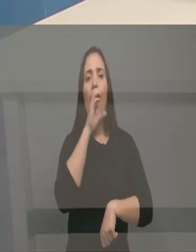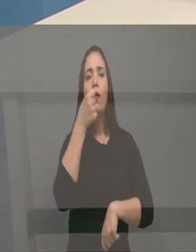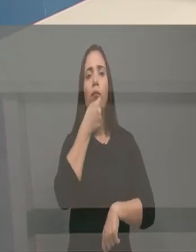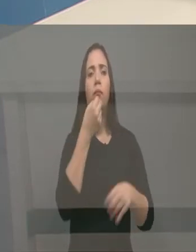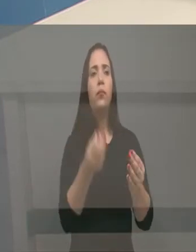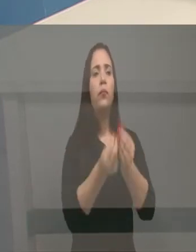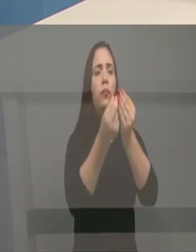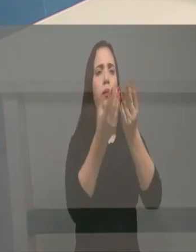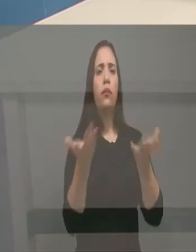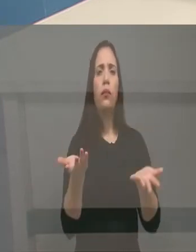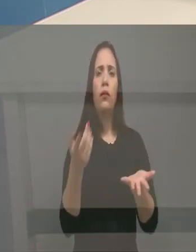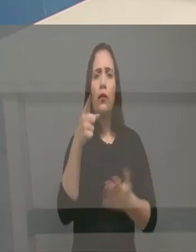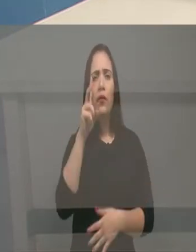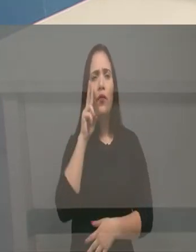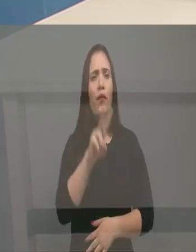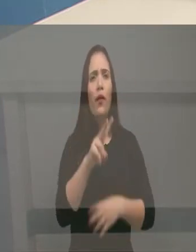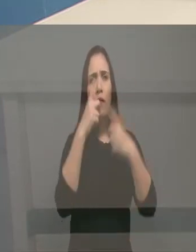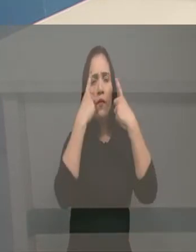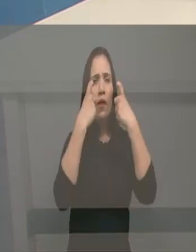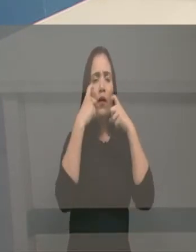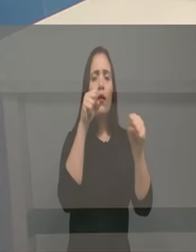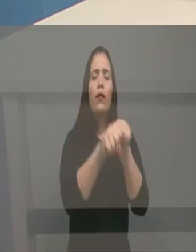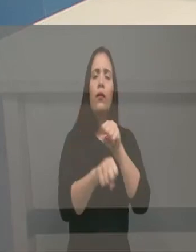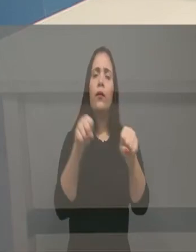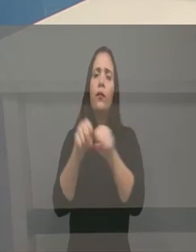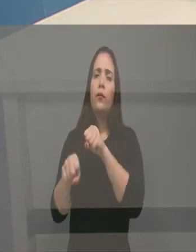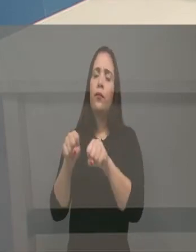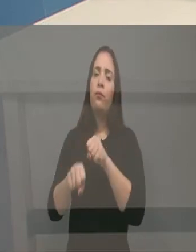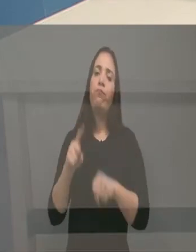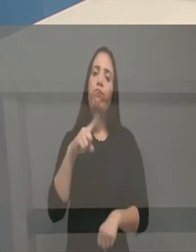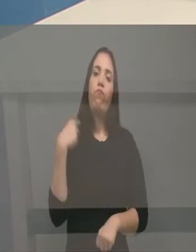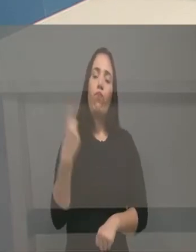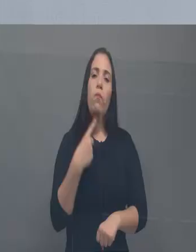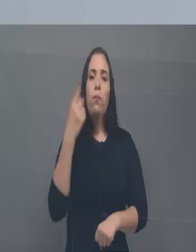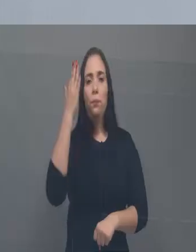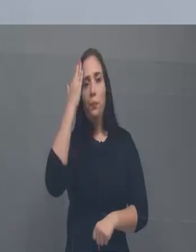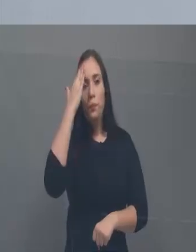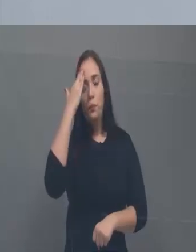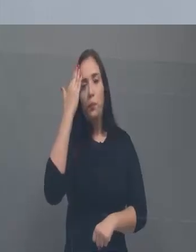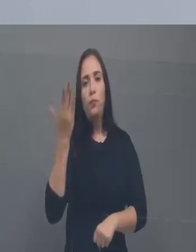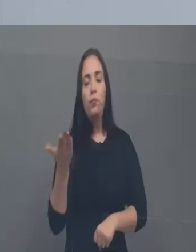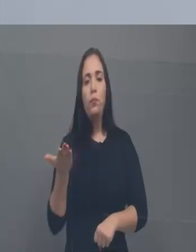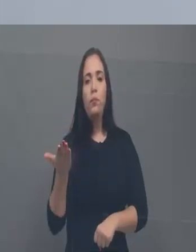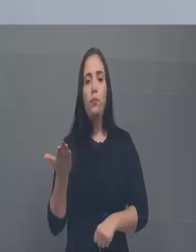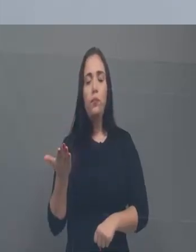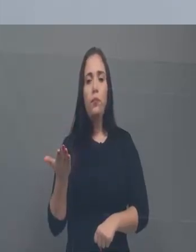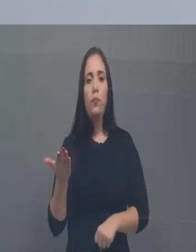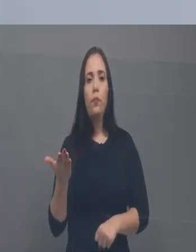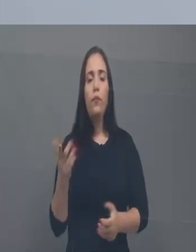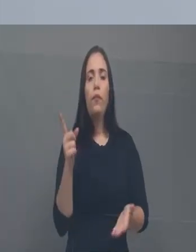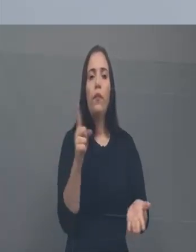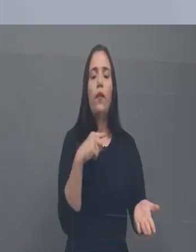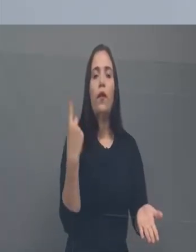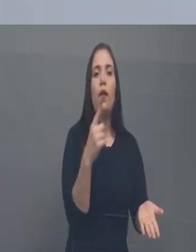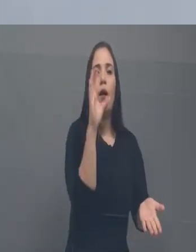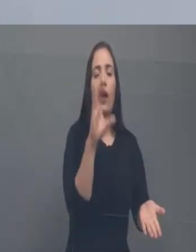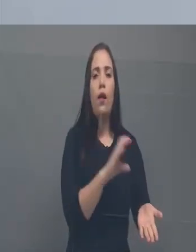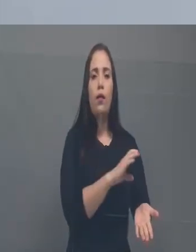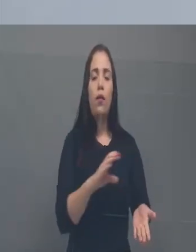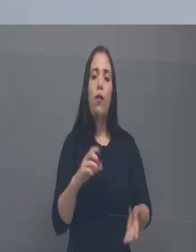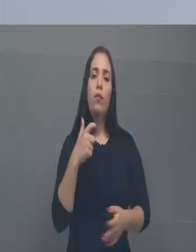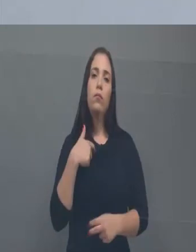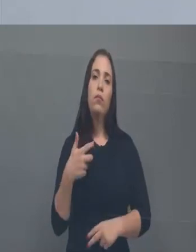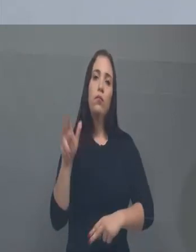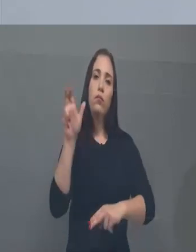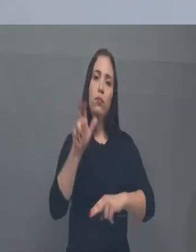60 mil pessoas, e nós somos católicos, sabemos os nossos defeitos, por exemplo. A gente não se congrega como nas outras igrejas, a gente chega na igreja, senta, o sistemista todo mundo